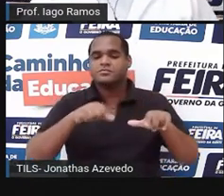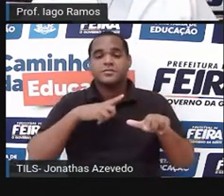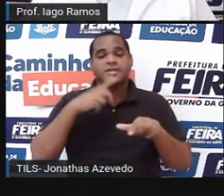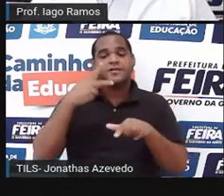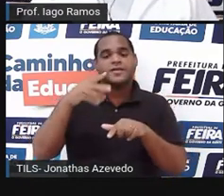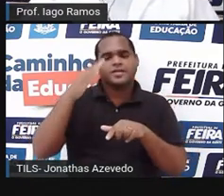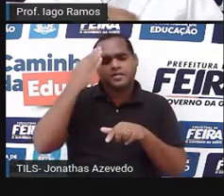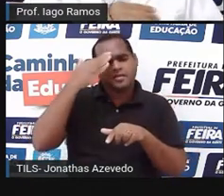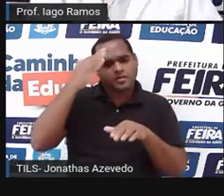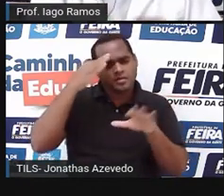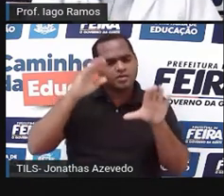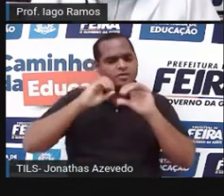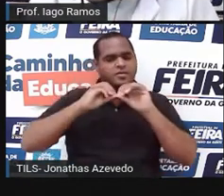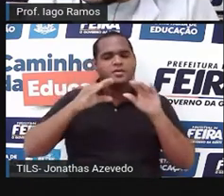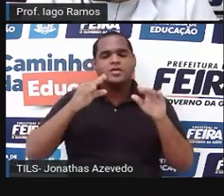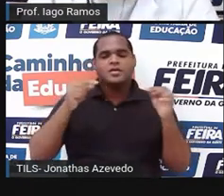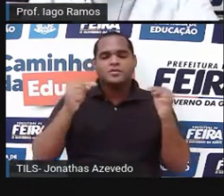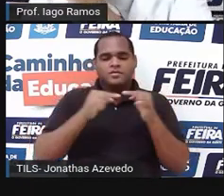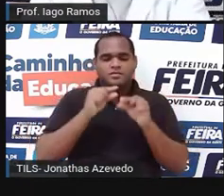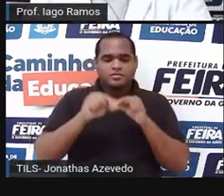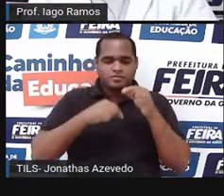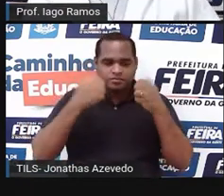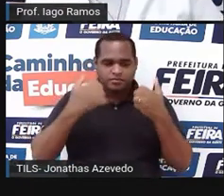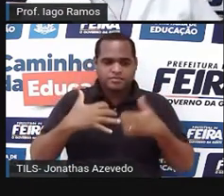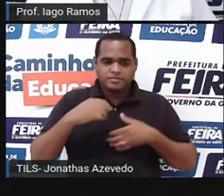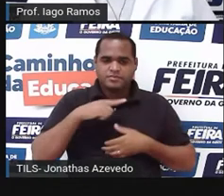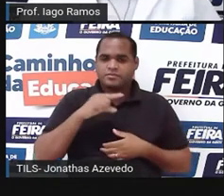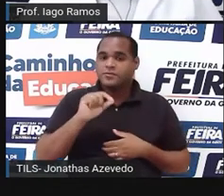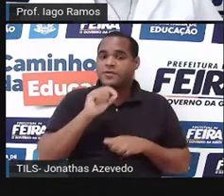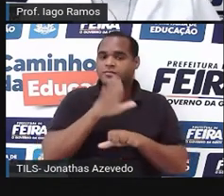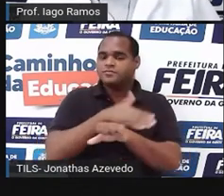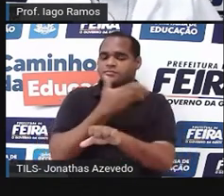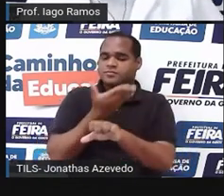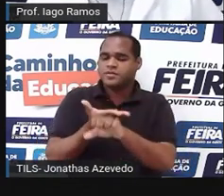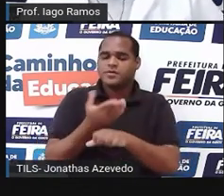você entendeu nessa aula até esse momento.